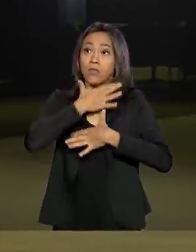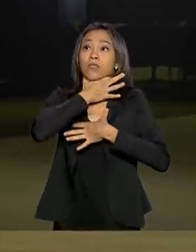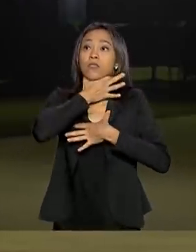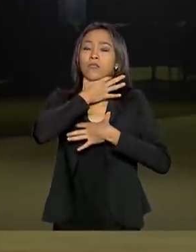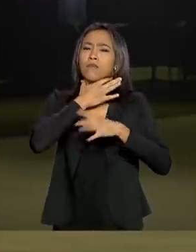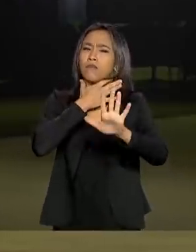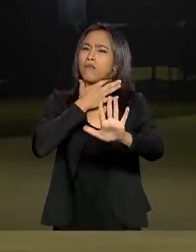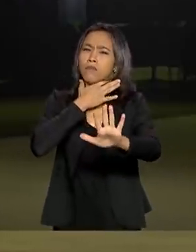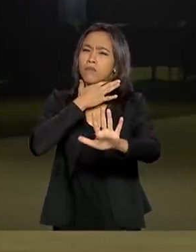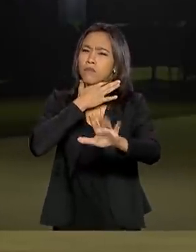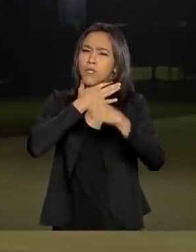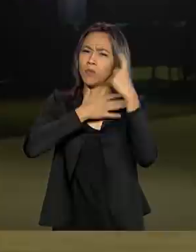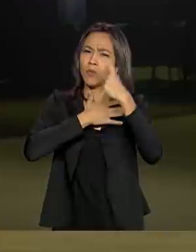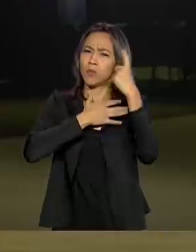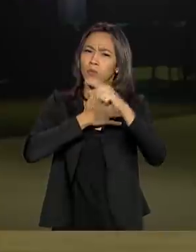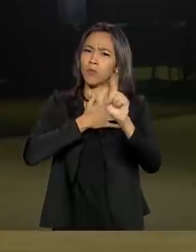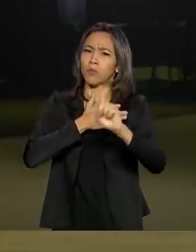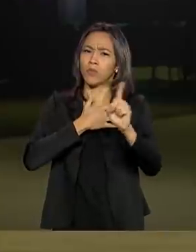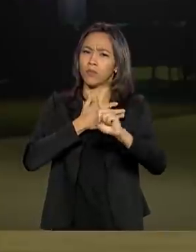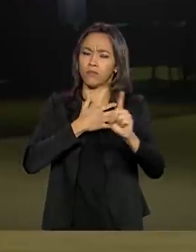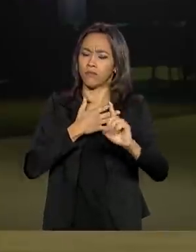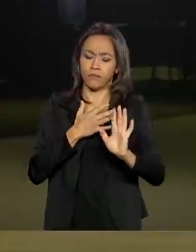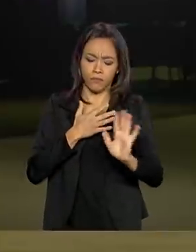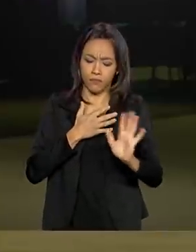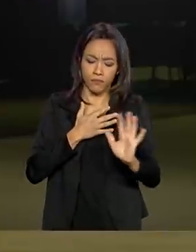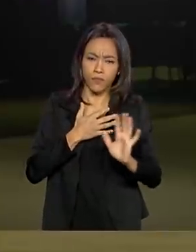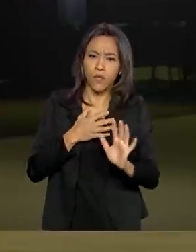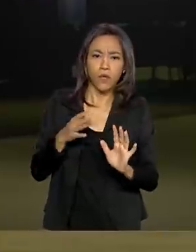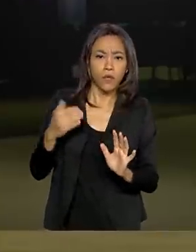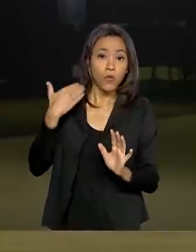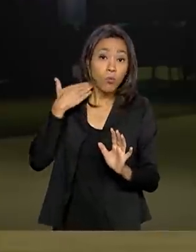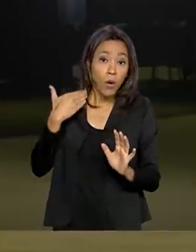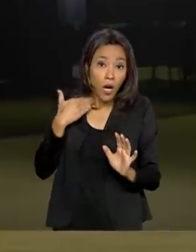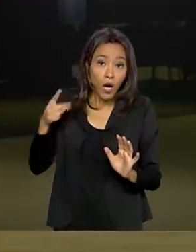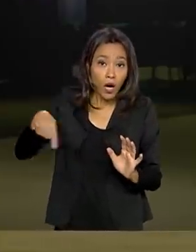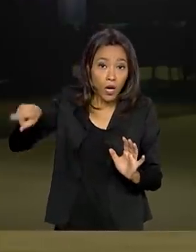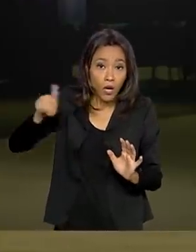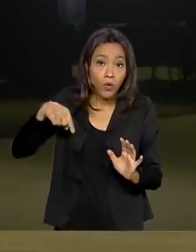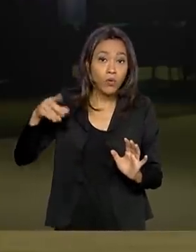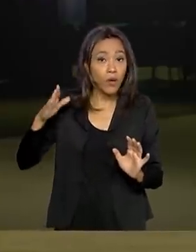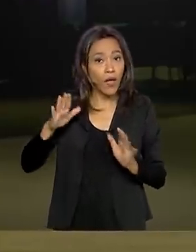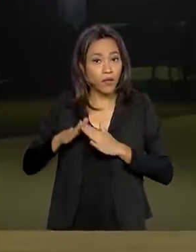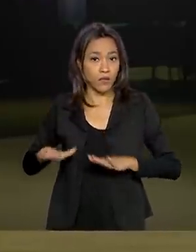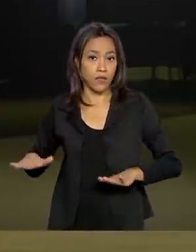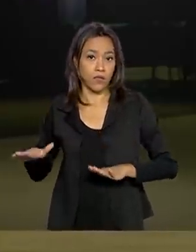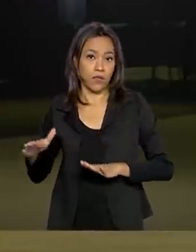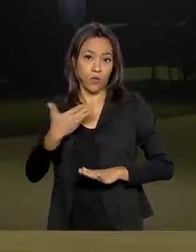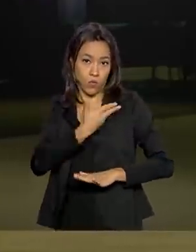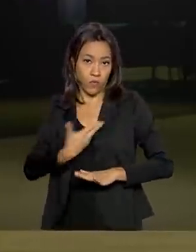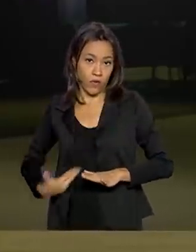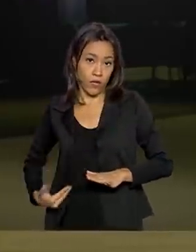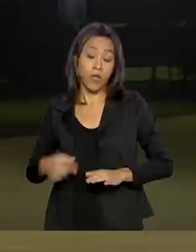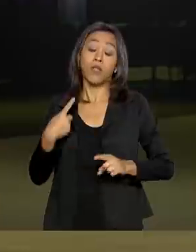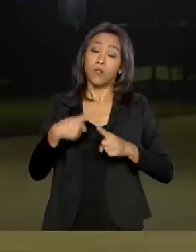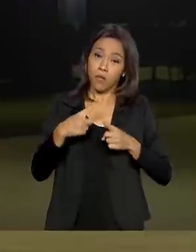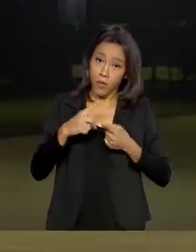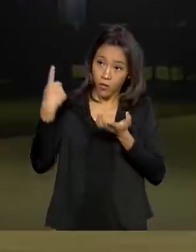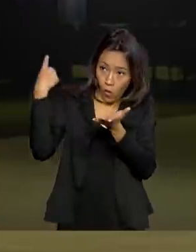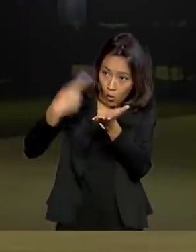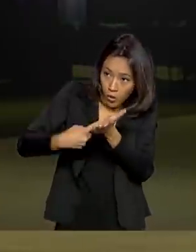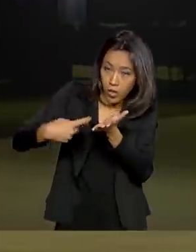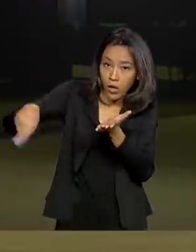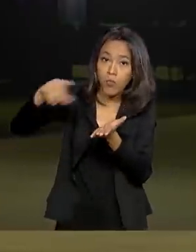não interessa quando você está devendo, os bancos públicos já são assim, os privados fizeram acordo com a gente,